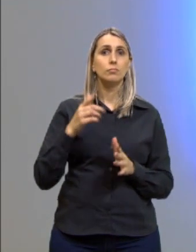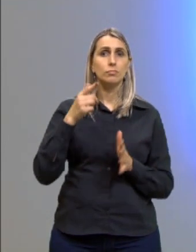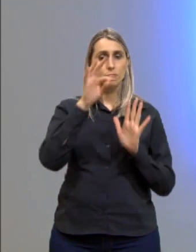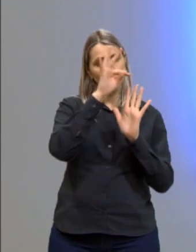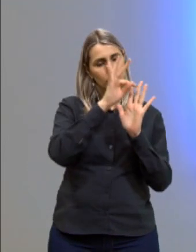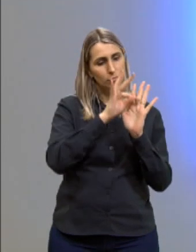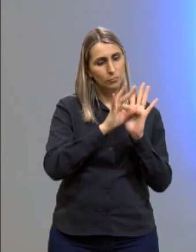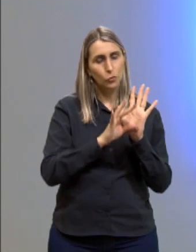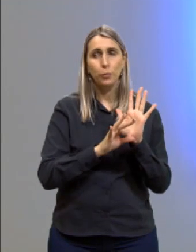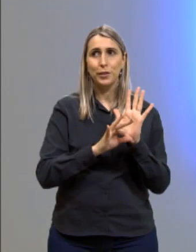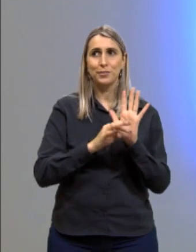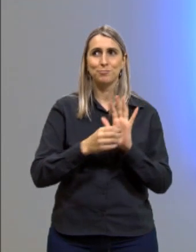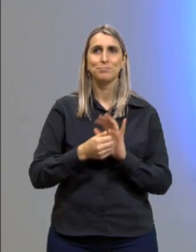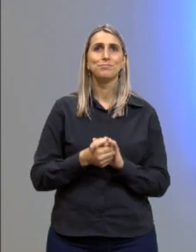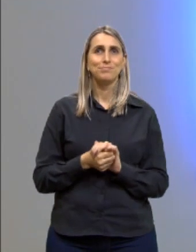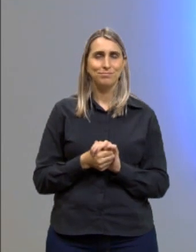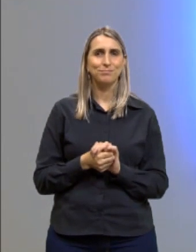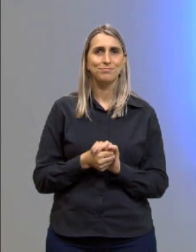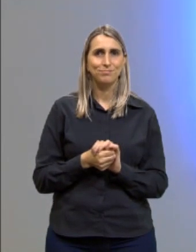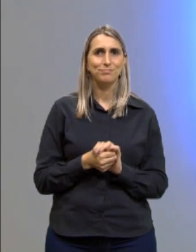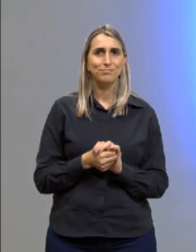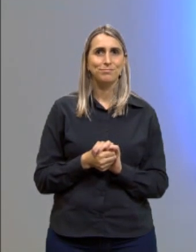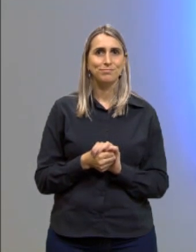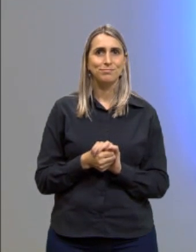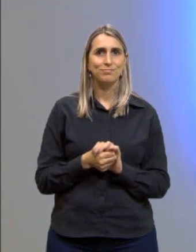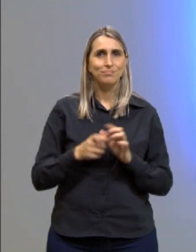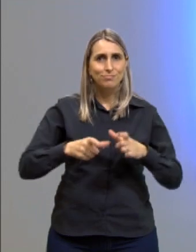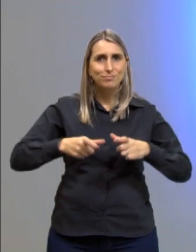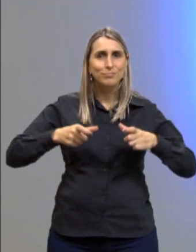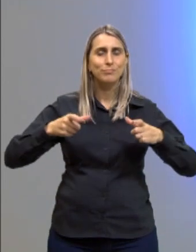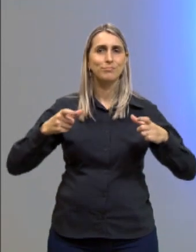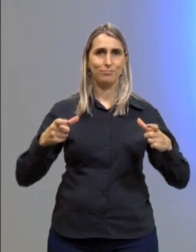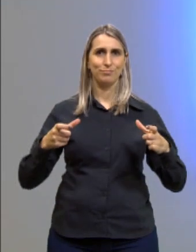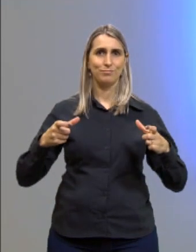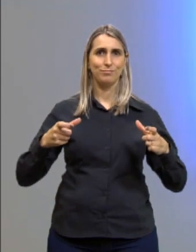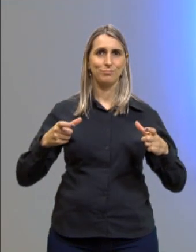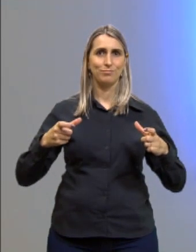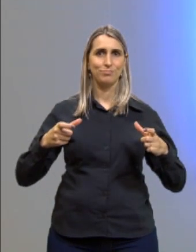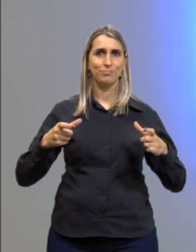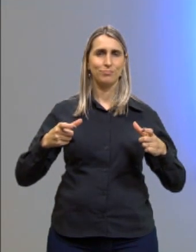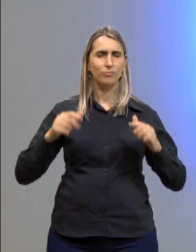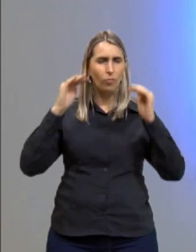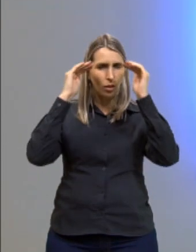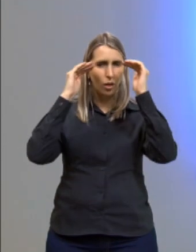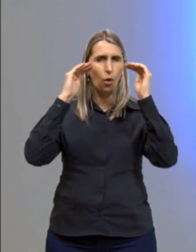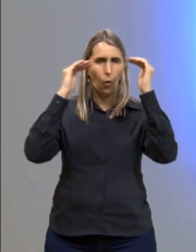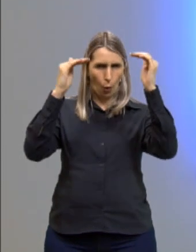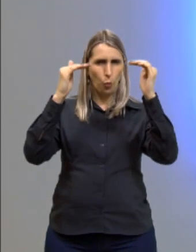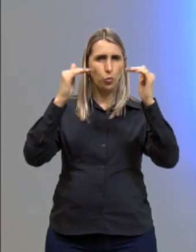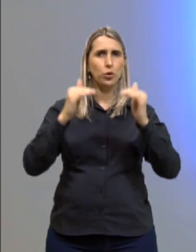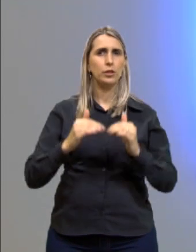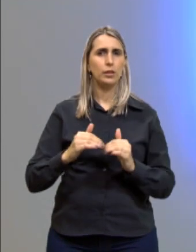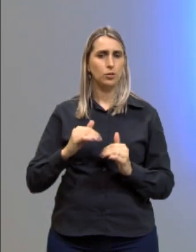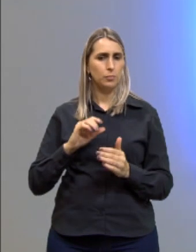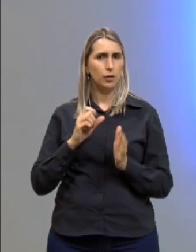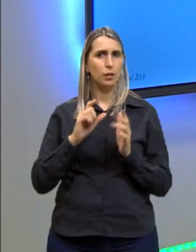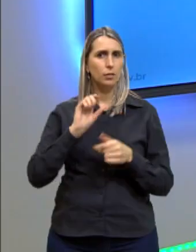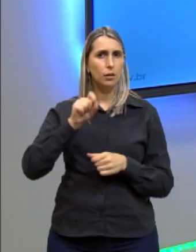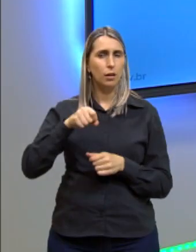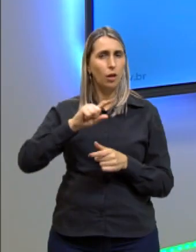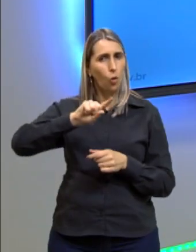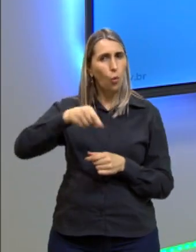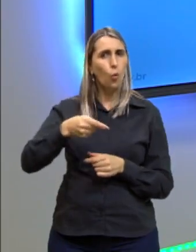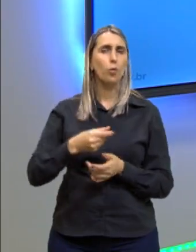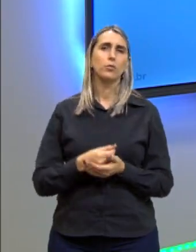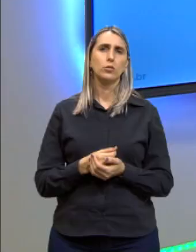repertório para ampliar, para dar autoridade para essa afirmação dela. E ela bota uma vírgula.